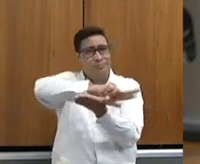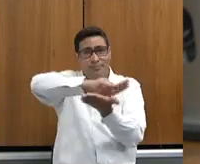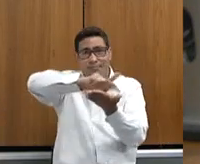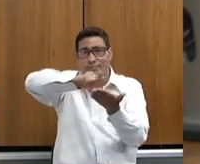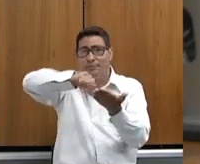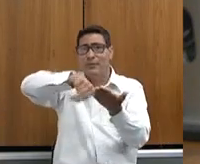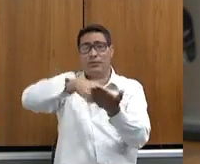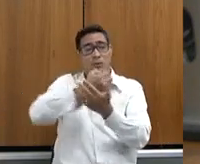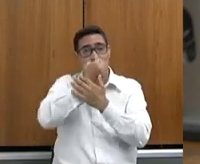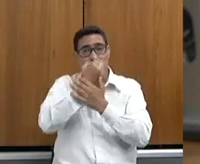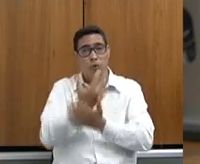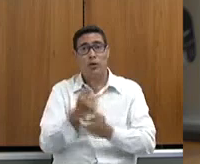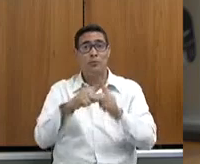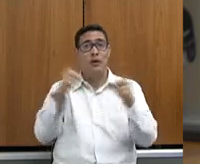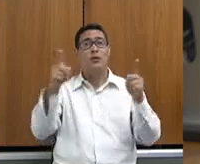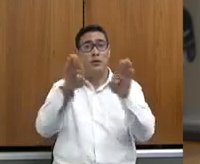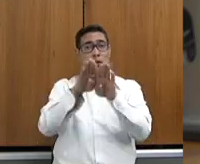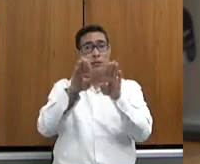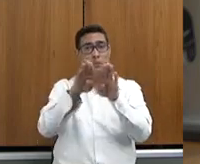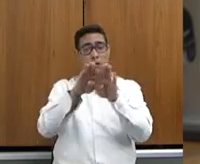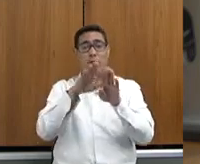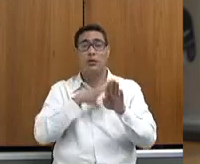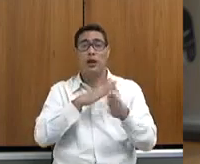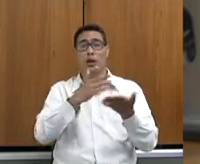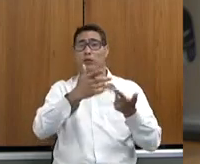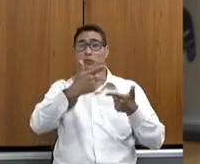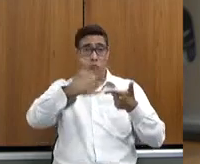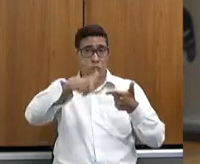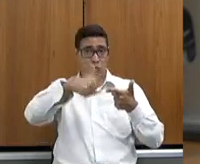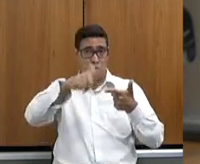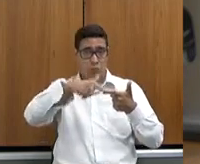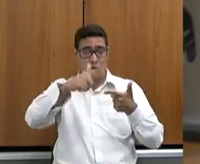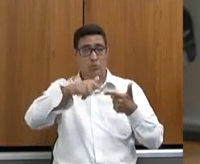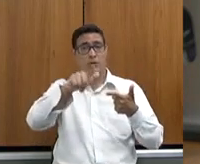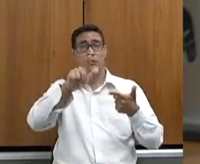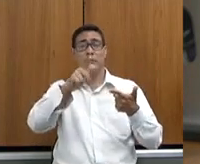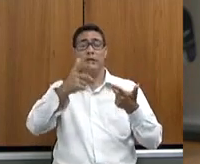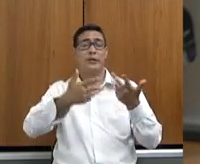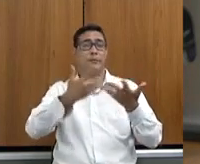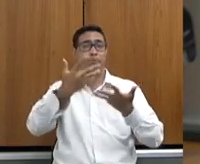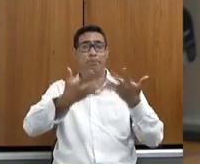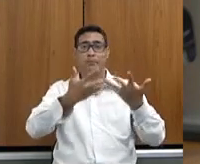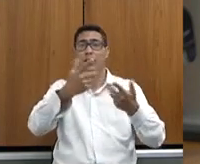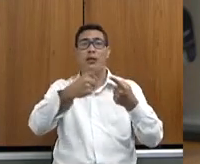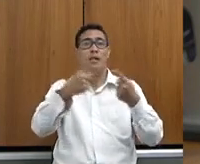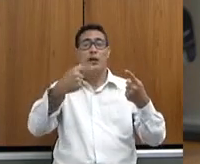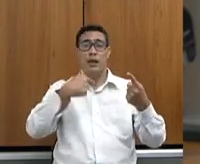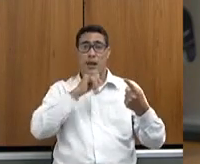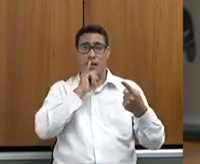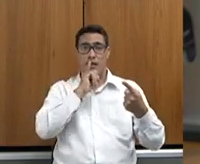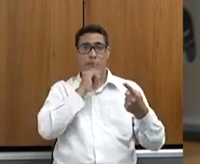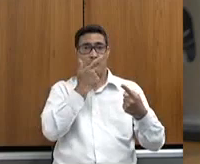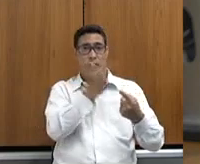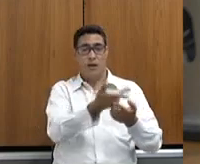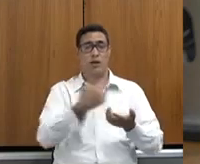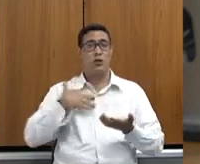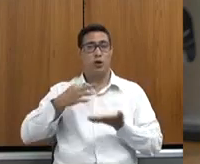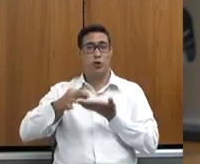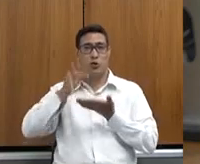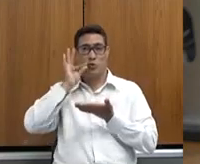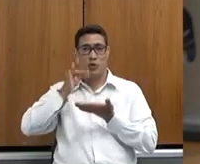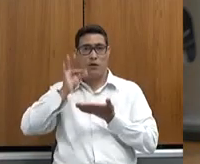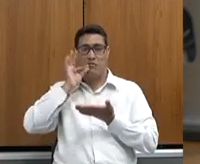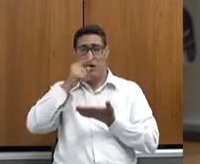mas temos muitos problemas também, e a Imater estava aí do lado, e a Secretaria da Agricultura do lado. Quando se fala de café, não é só alegria, não, quando as